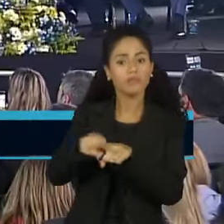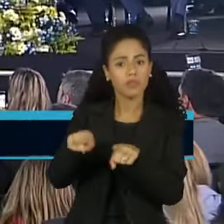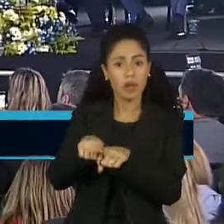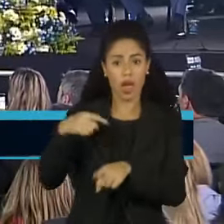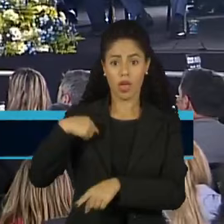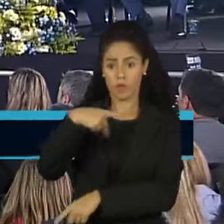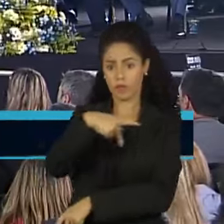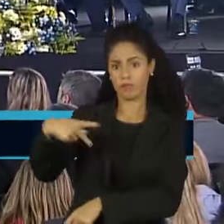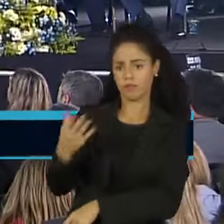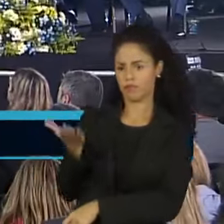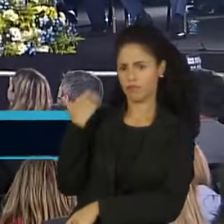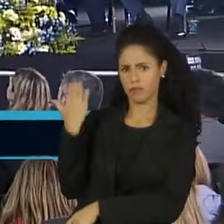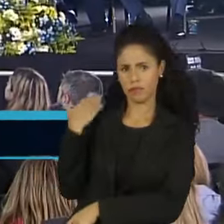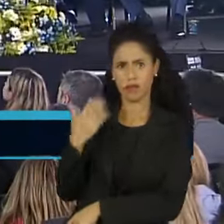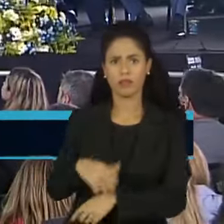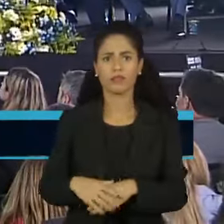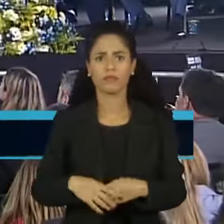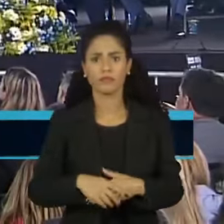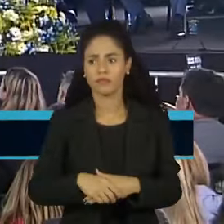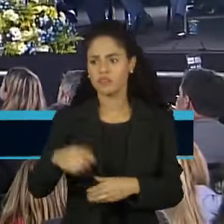presidente. Eu encontrei...